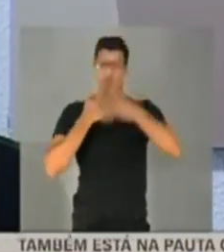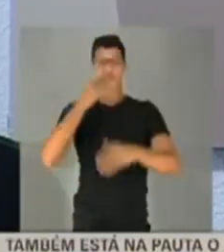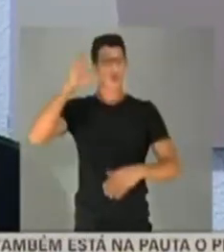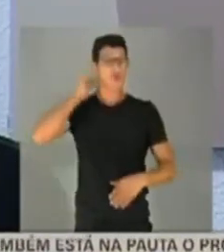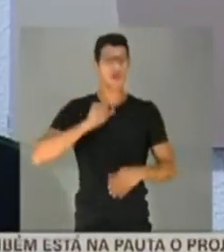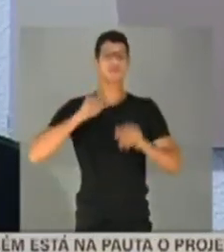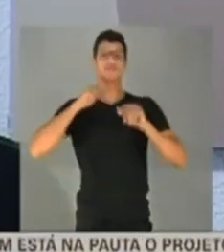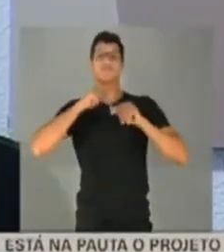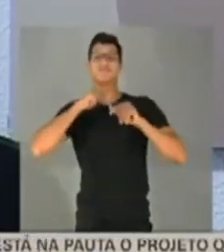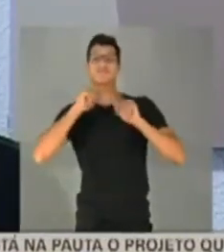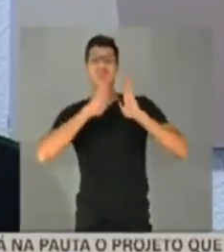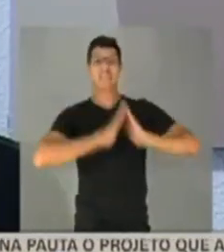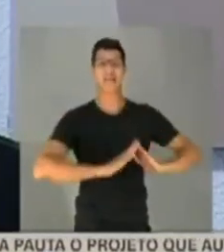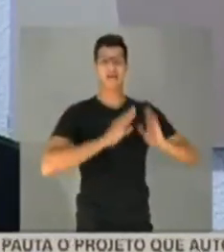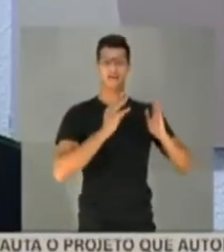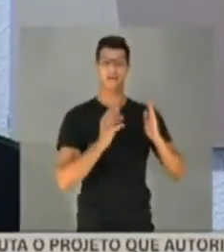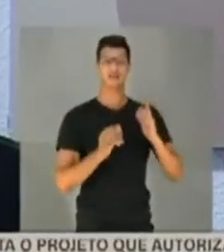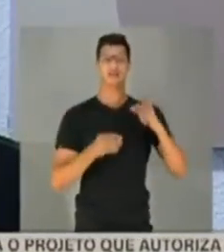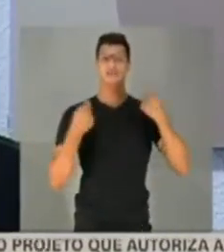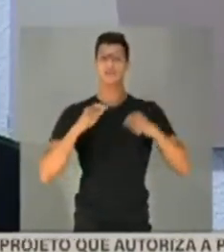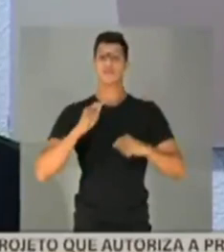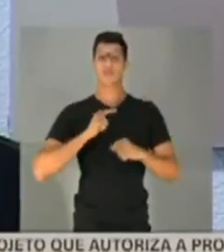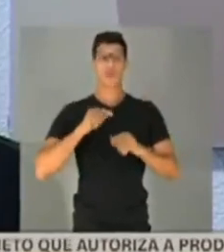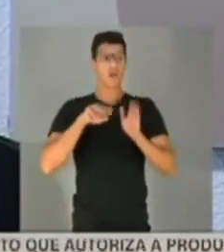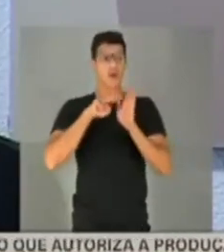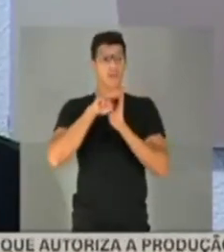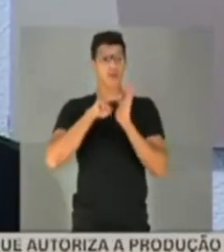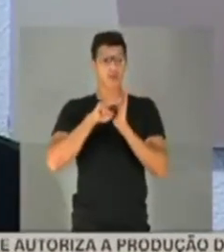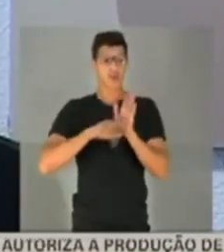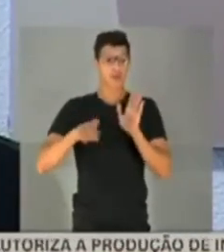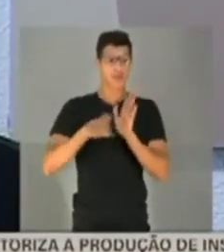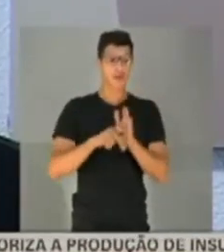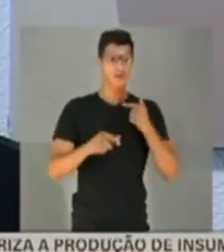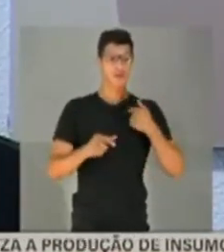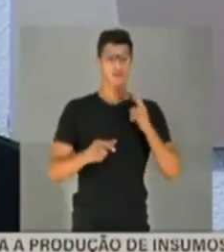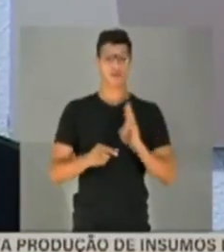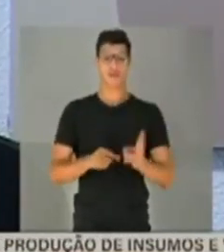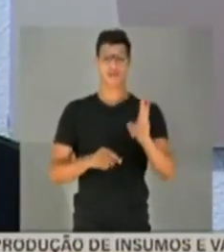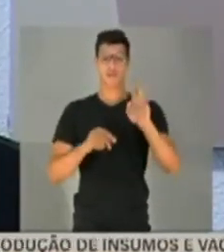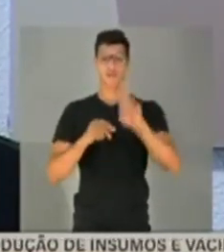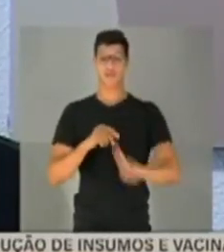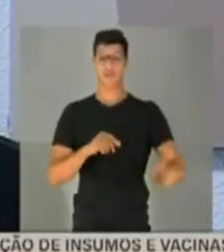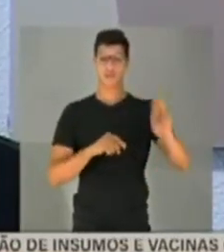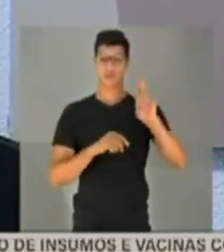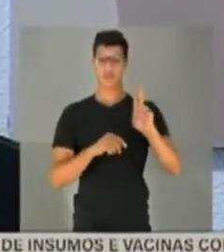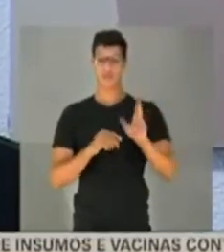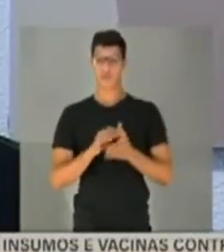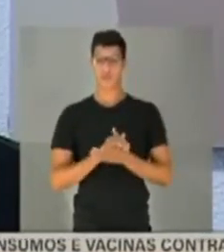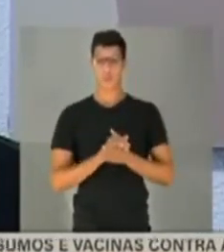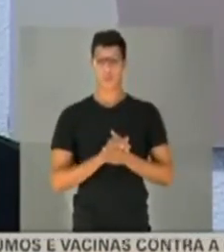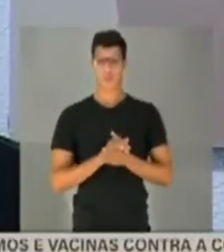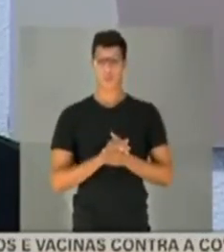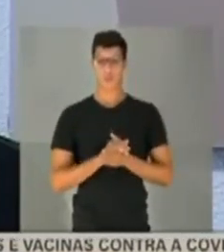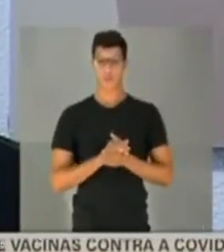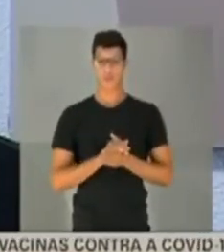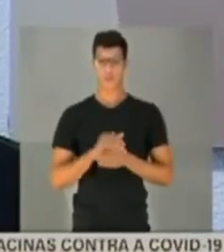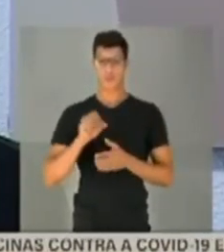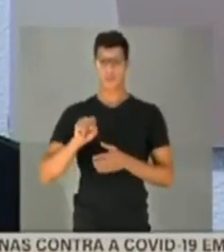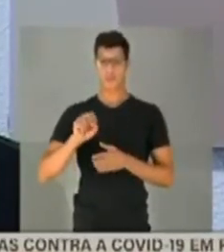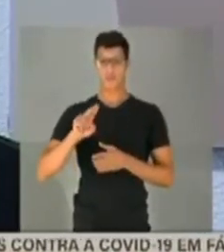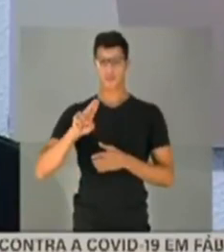que ficar em casa, quer dizer, não tem que ter uma metodologia que sempre foi usada na pandemia. Suécia,